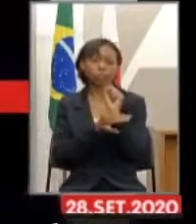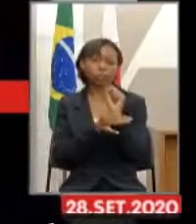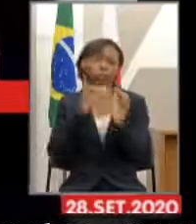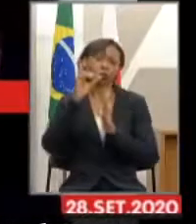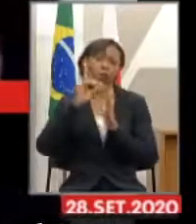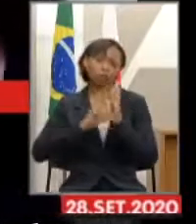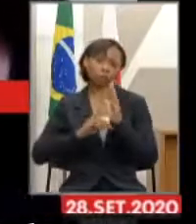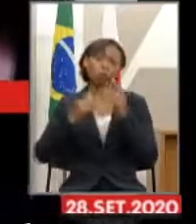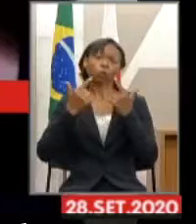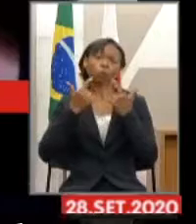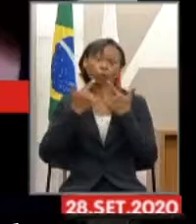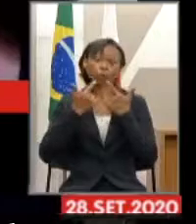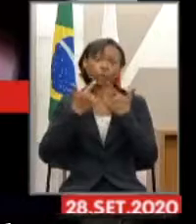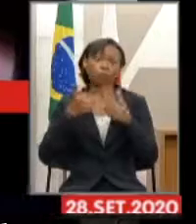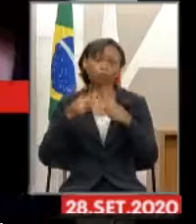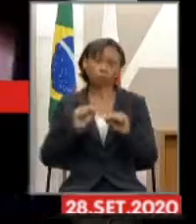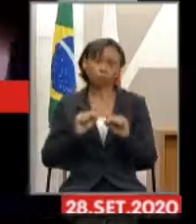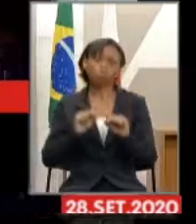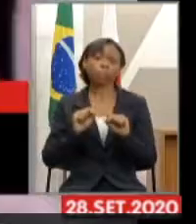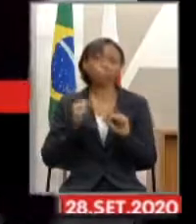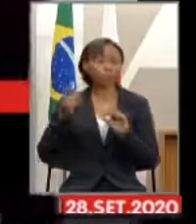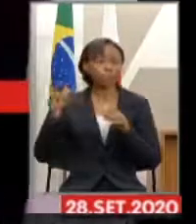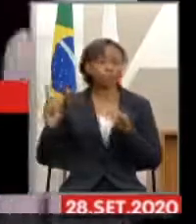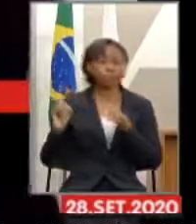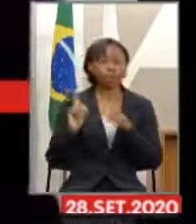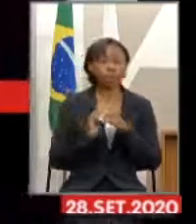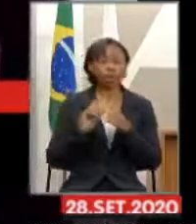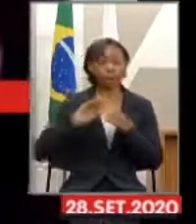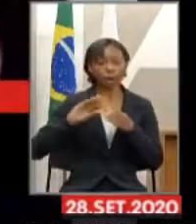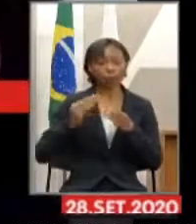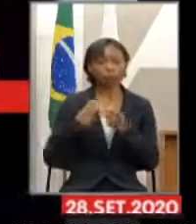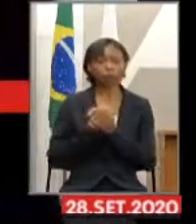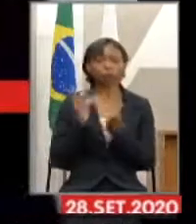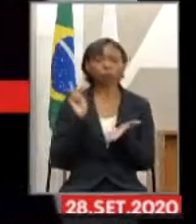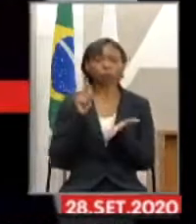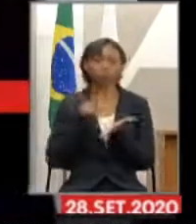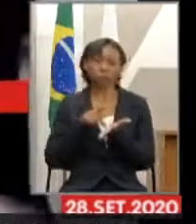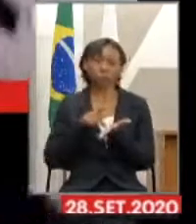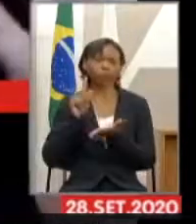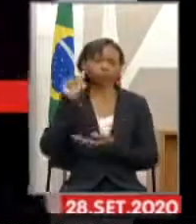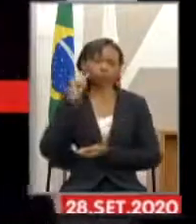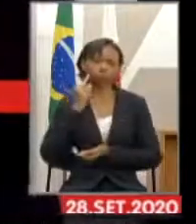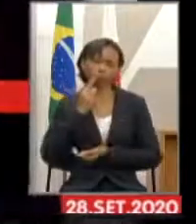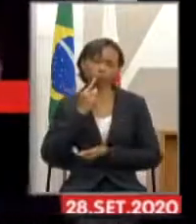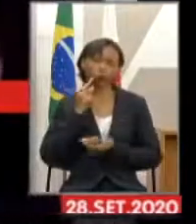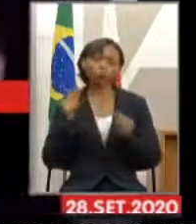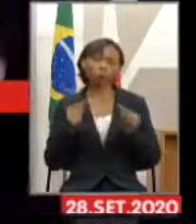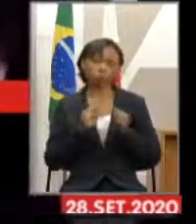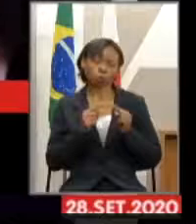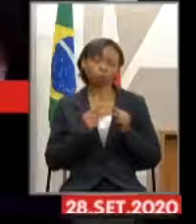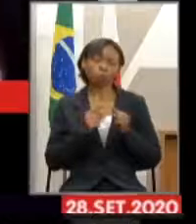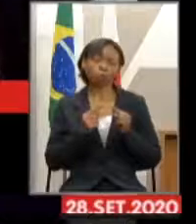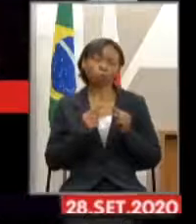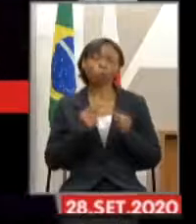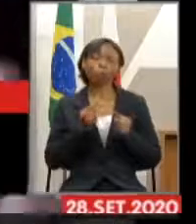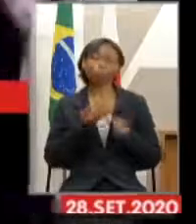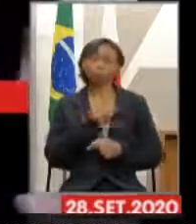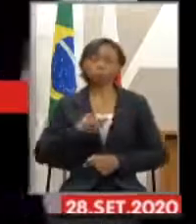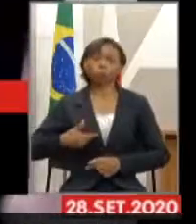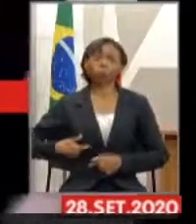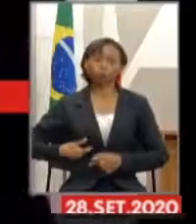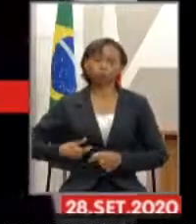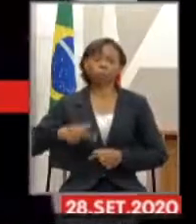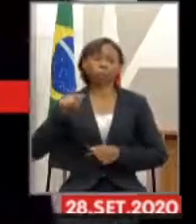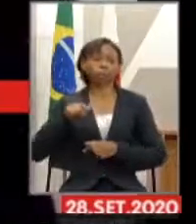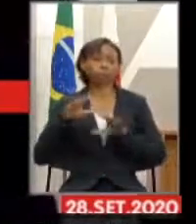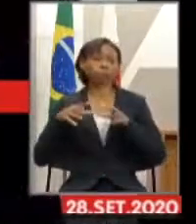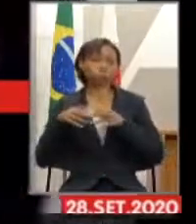verdadeira inclusão da pessoa surda, em consonância às ações do poder público, principalmente dessa comissão. Então, a Associação